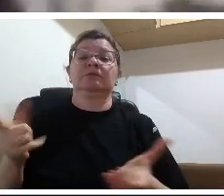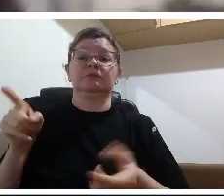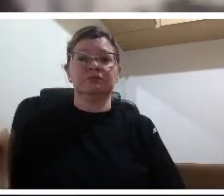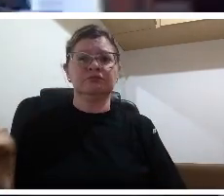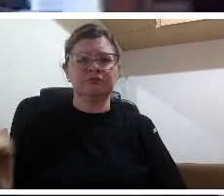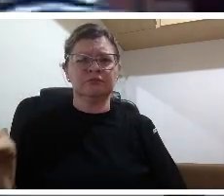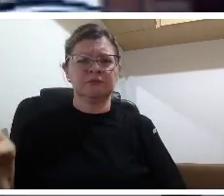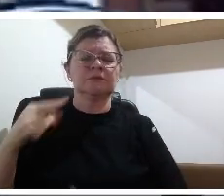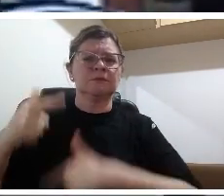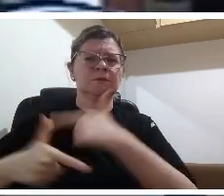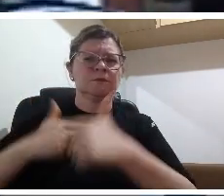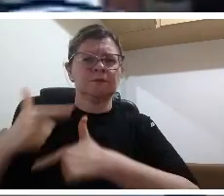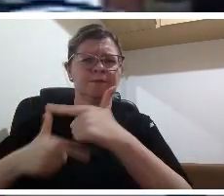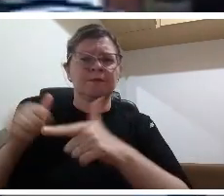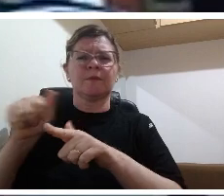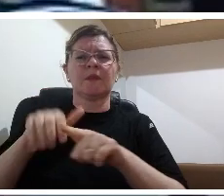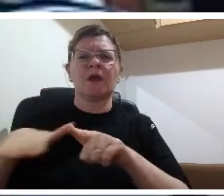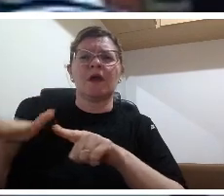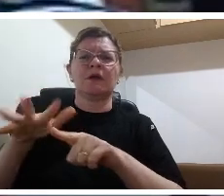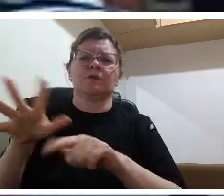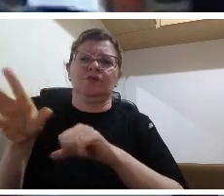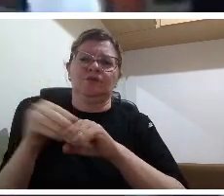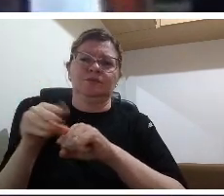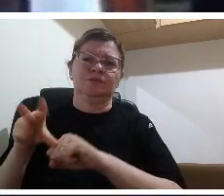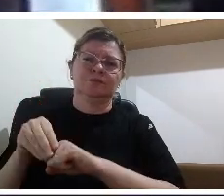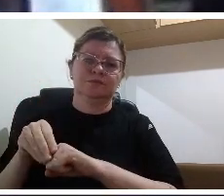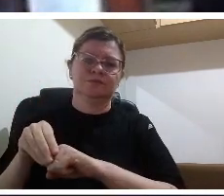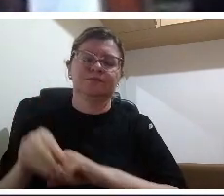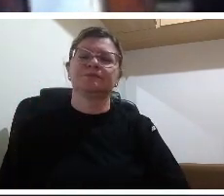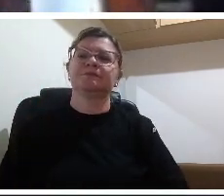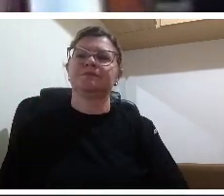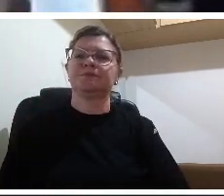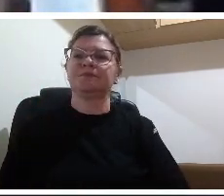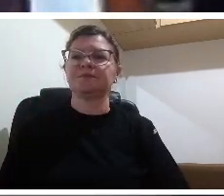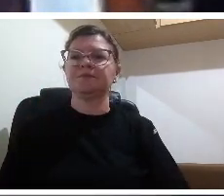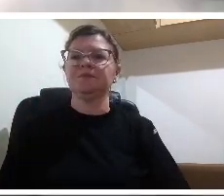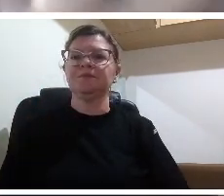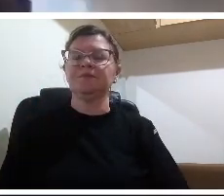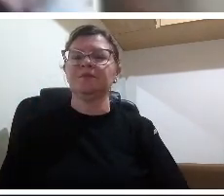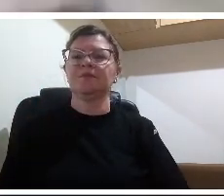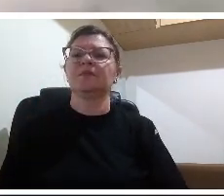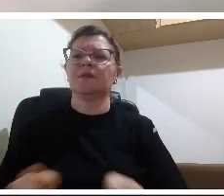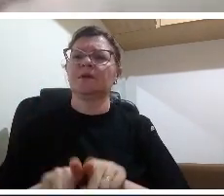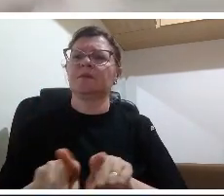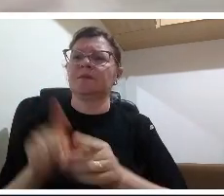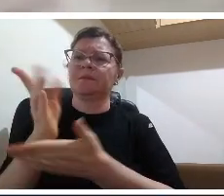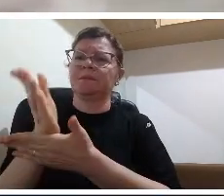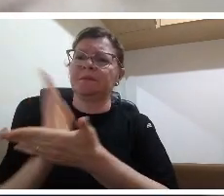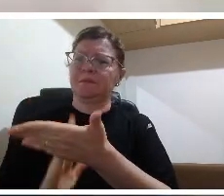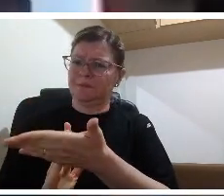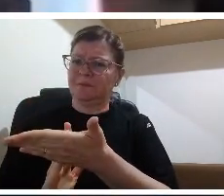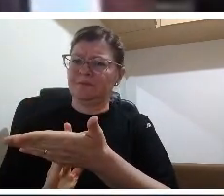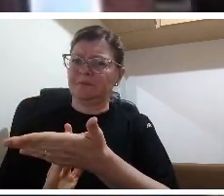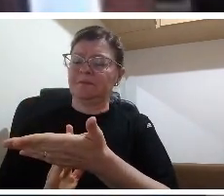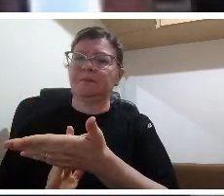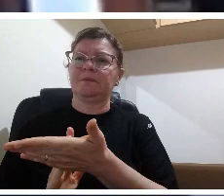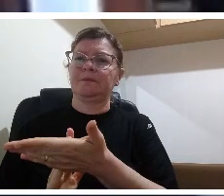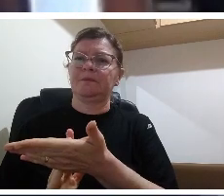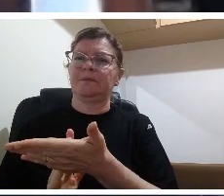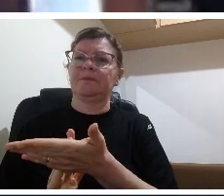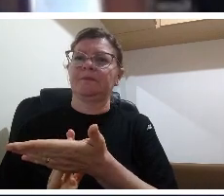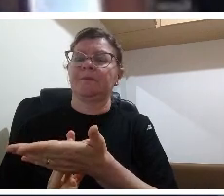isso é muito complicado porque se nós partimos de um conceito de avaliação